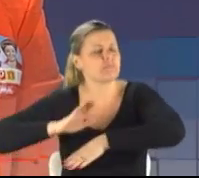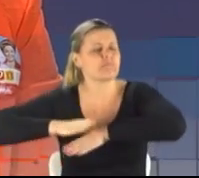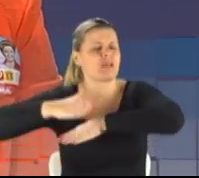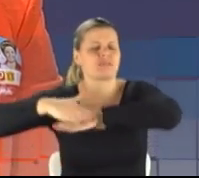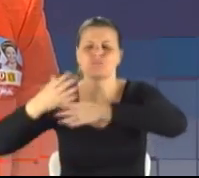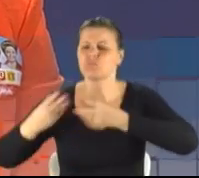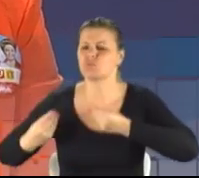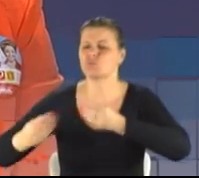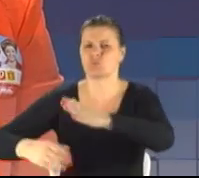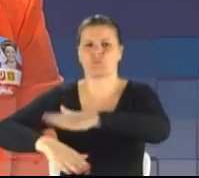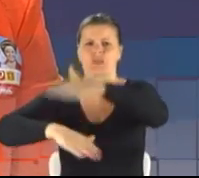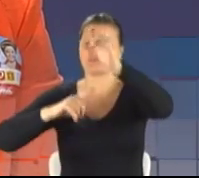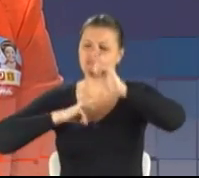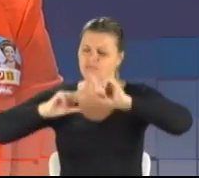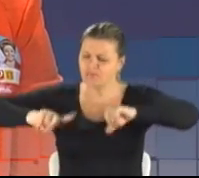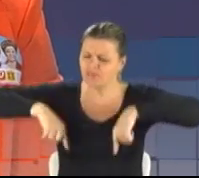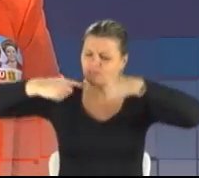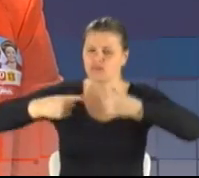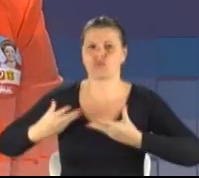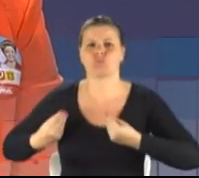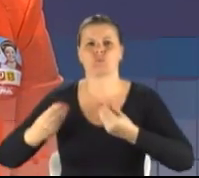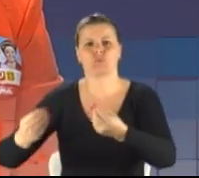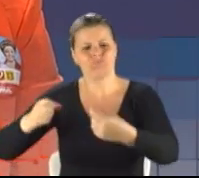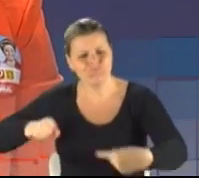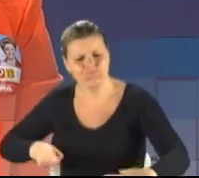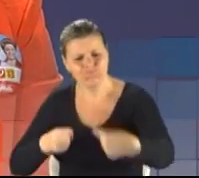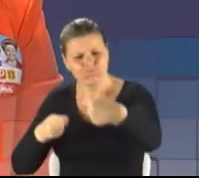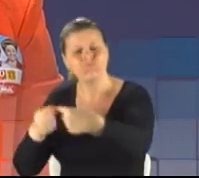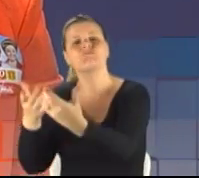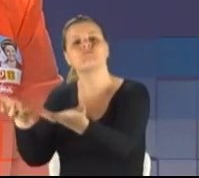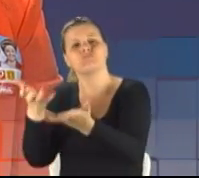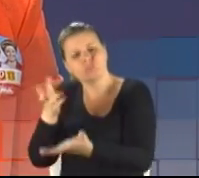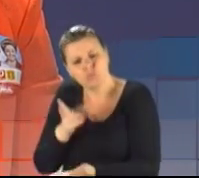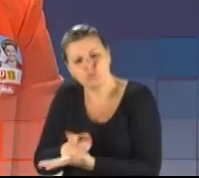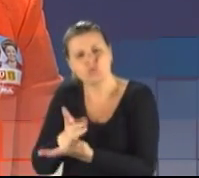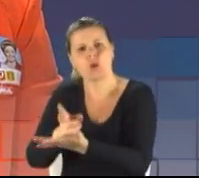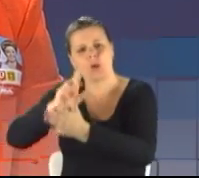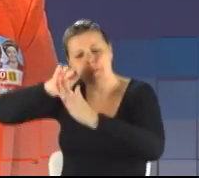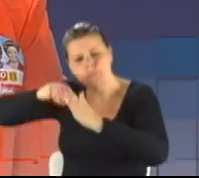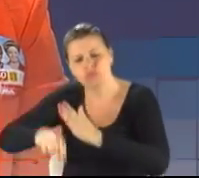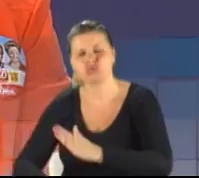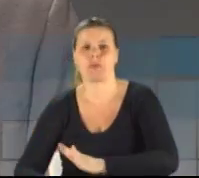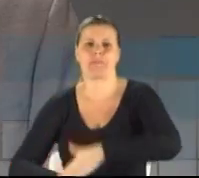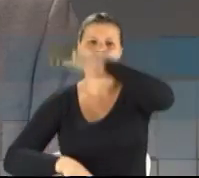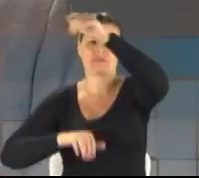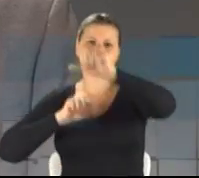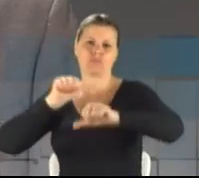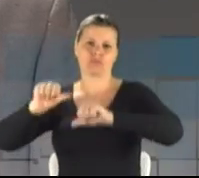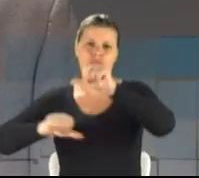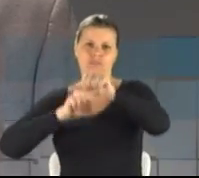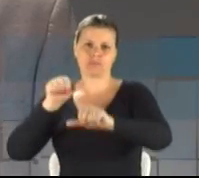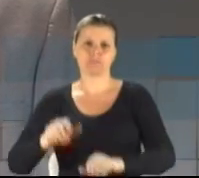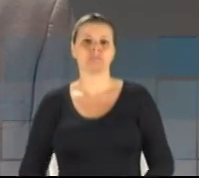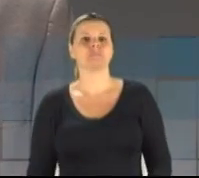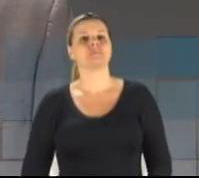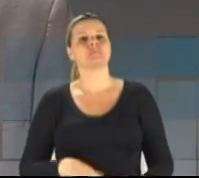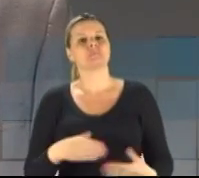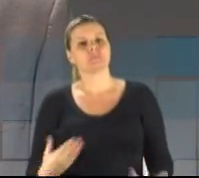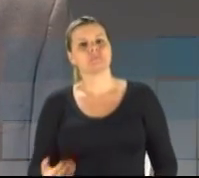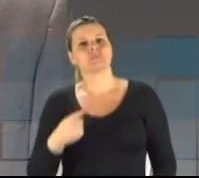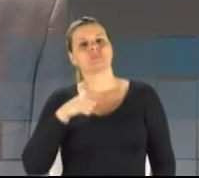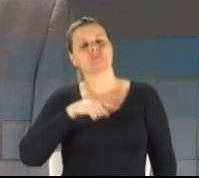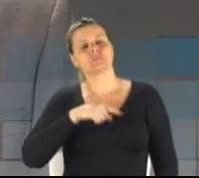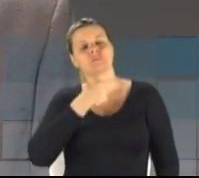Temos muitos desafios a serem enfrentados. Queremos continuar aprofundando as mudanças. Candidato Nubem Medeiros tem